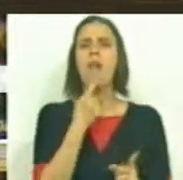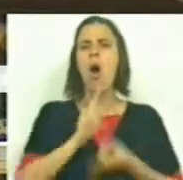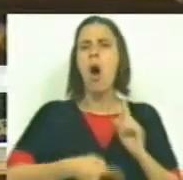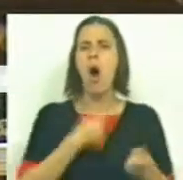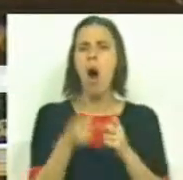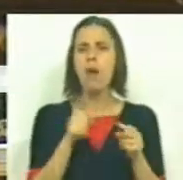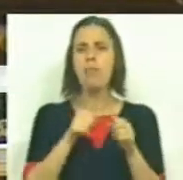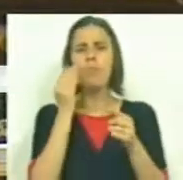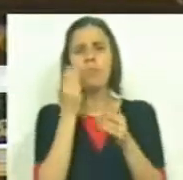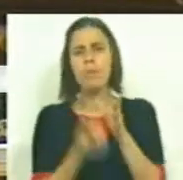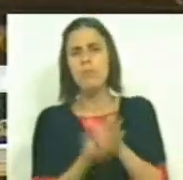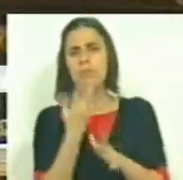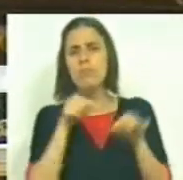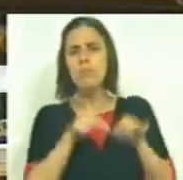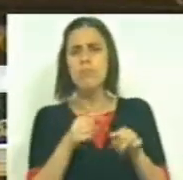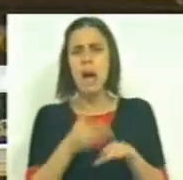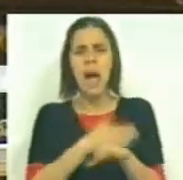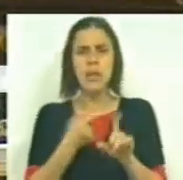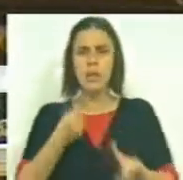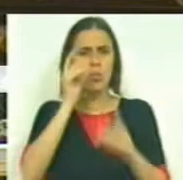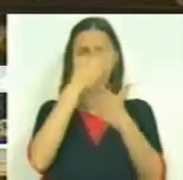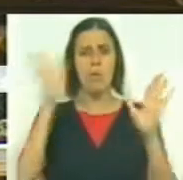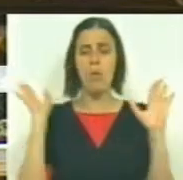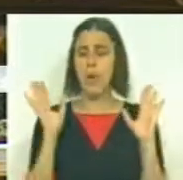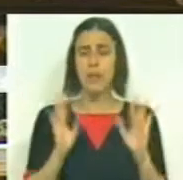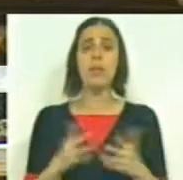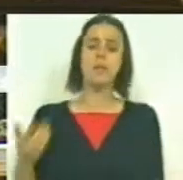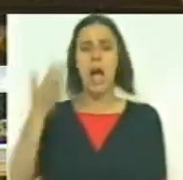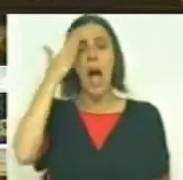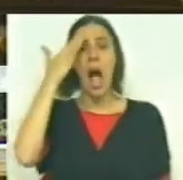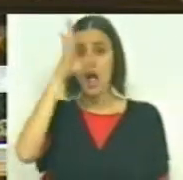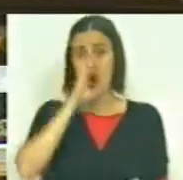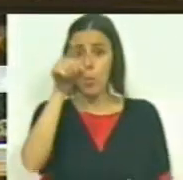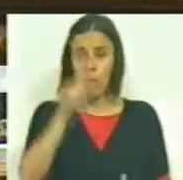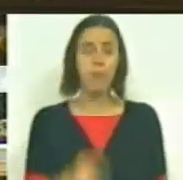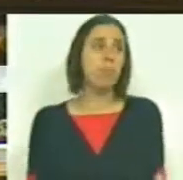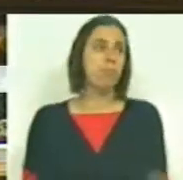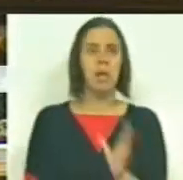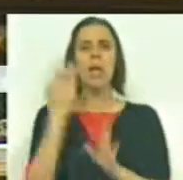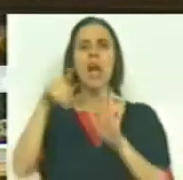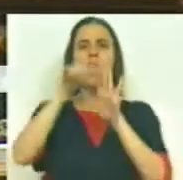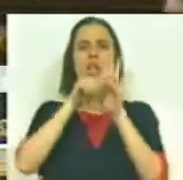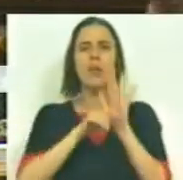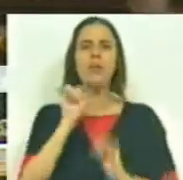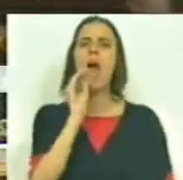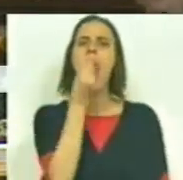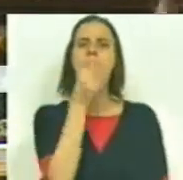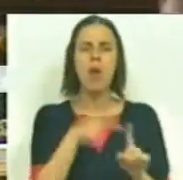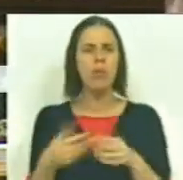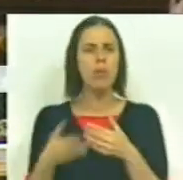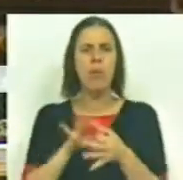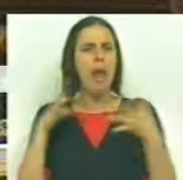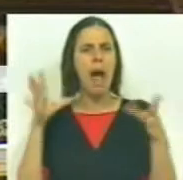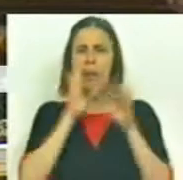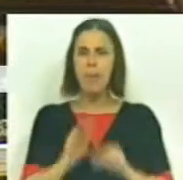representa, na sua natureza, profundamente antidemocrática. Entende o governo criar um estatuto do aluno que